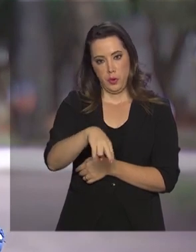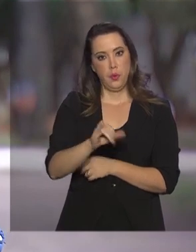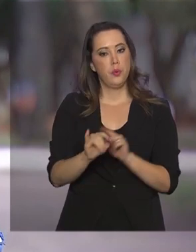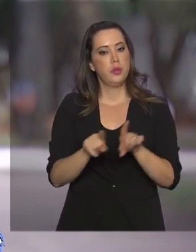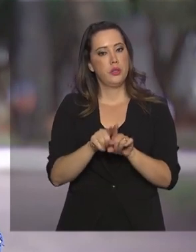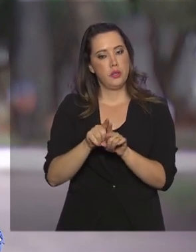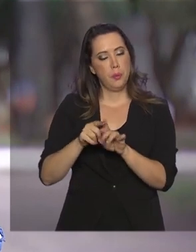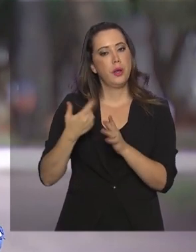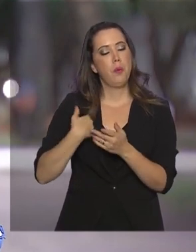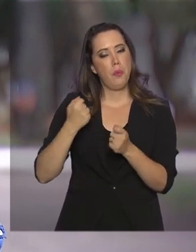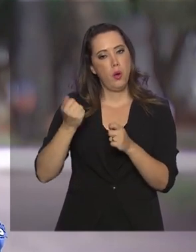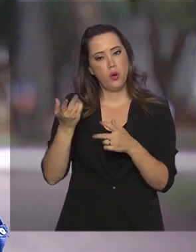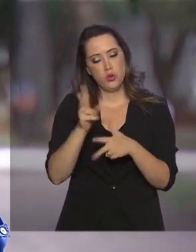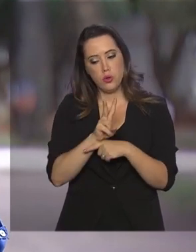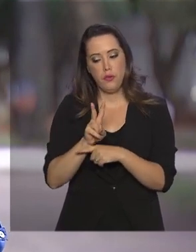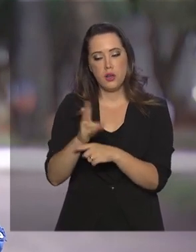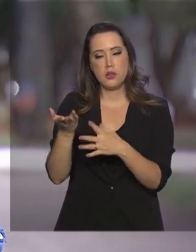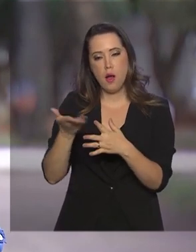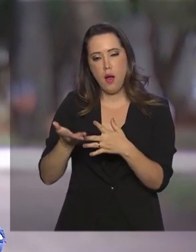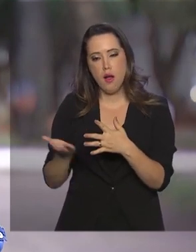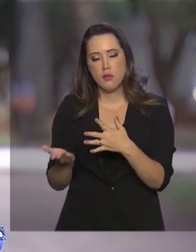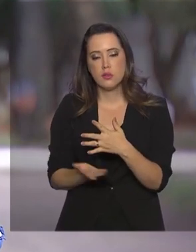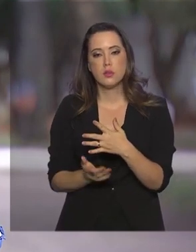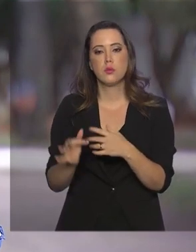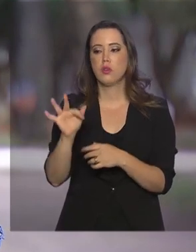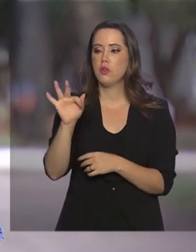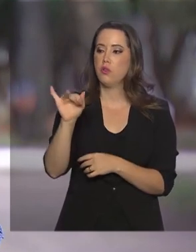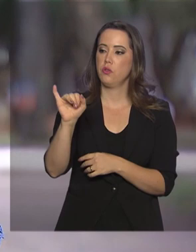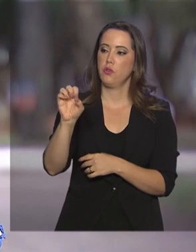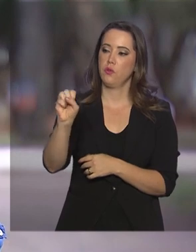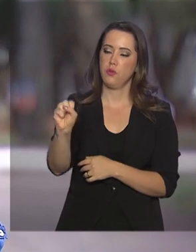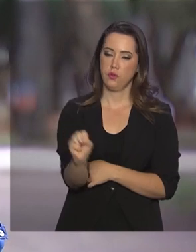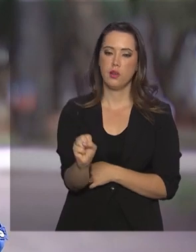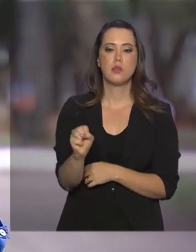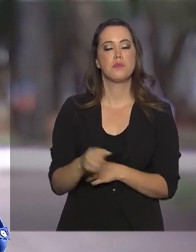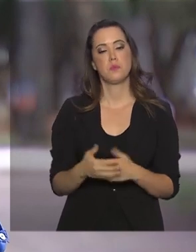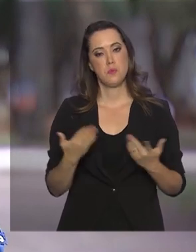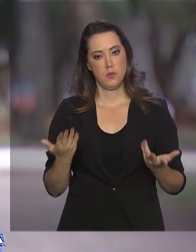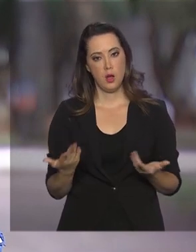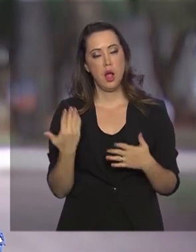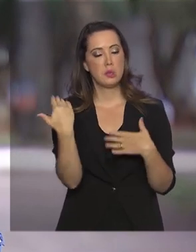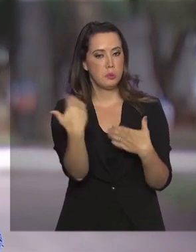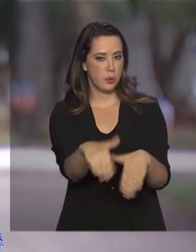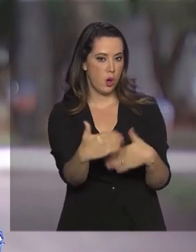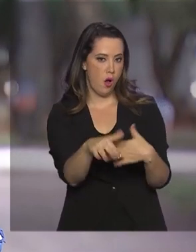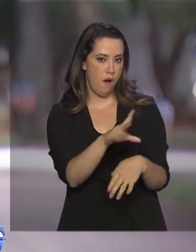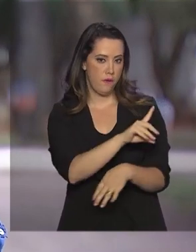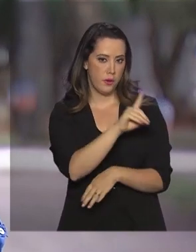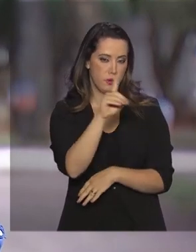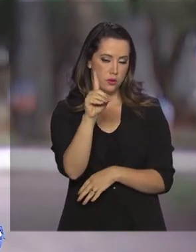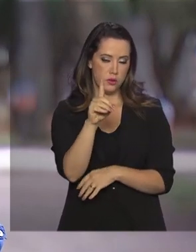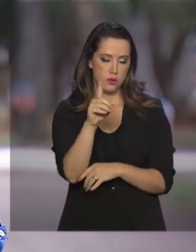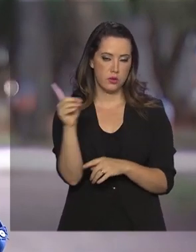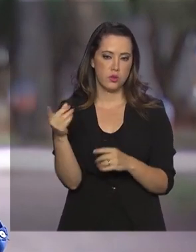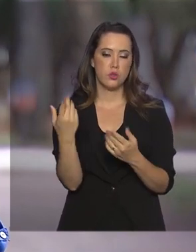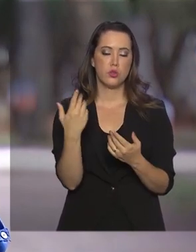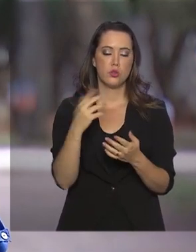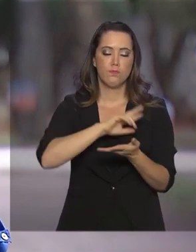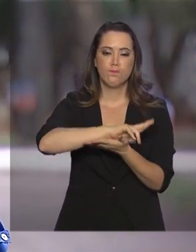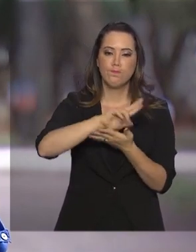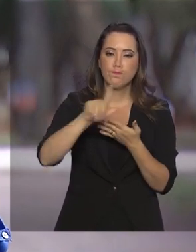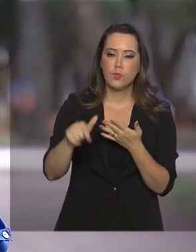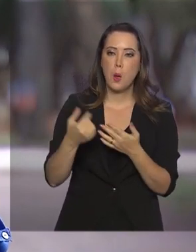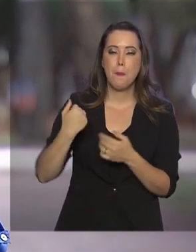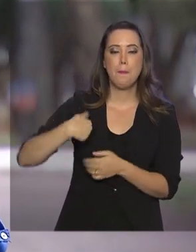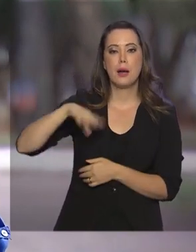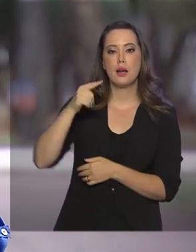financiamentos pelo FIES, Fundo de Financiamento Estudantil. As provas serão aplicadas em mais